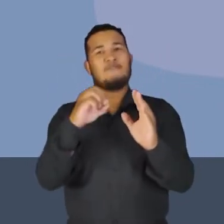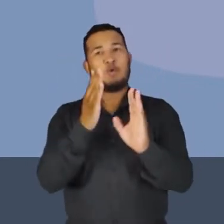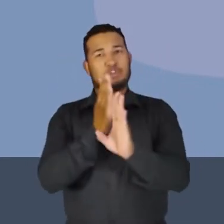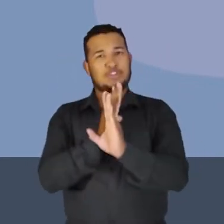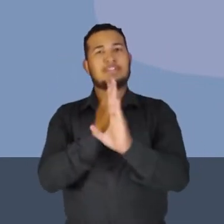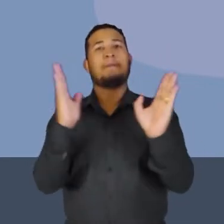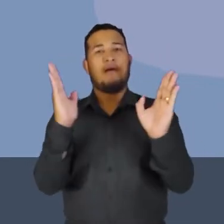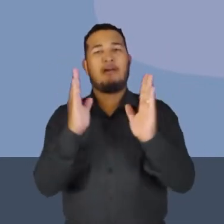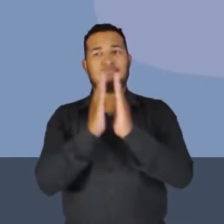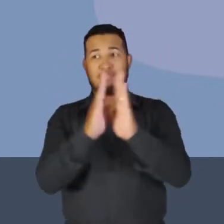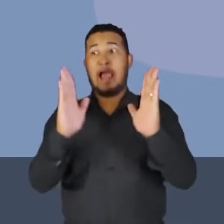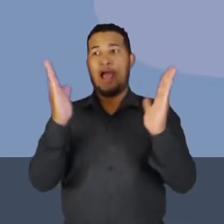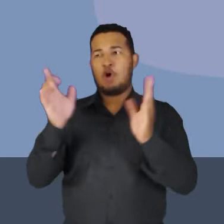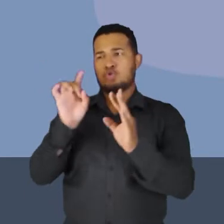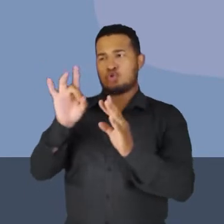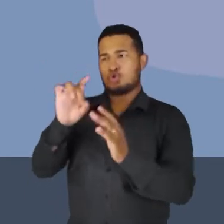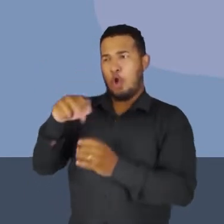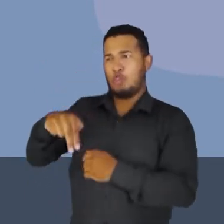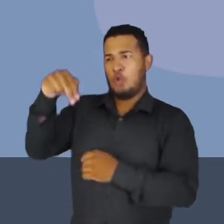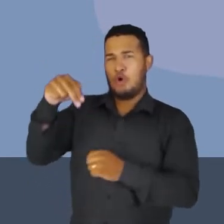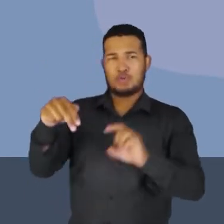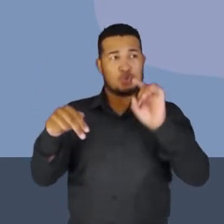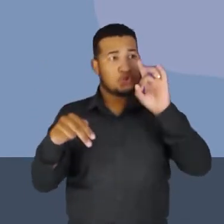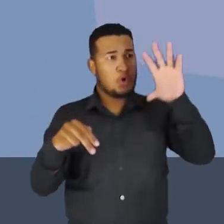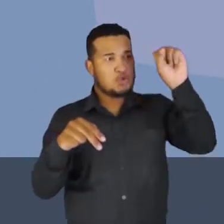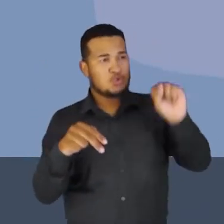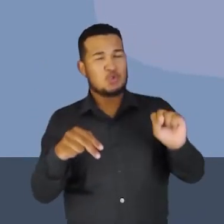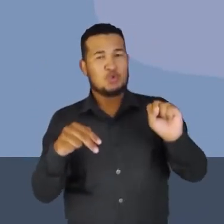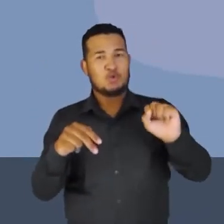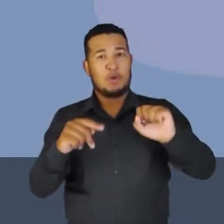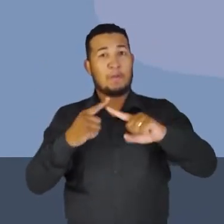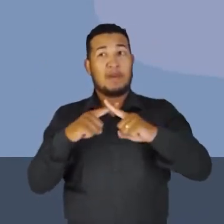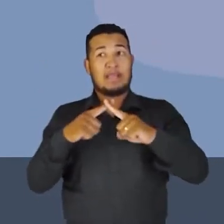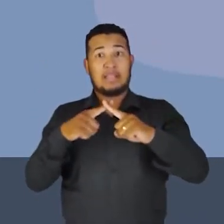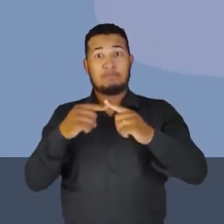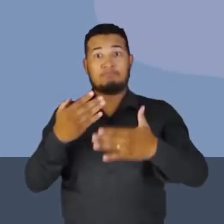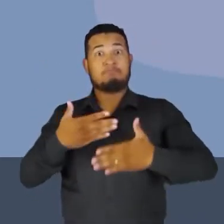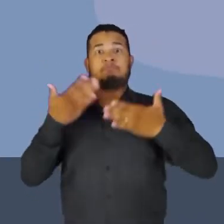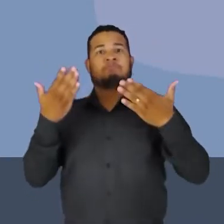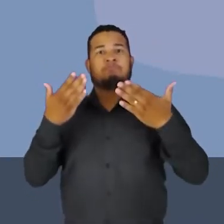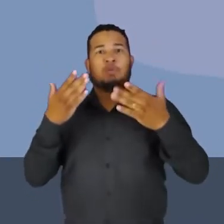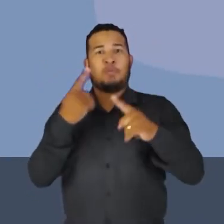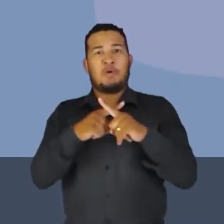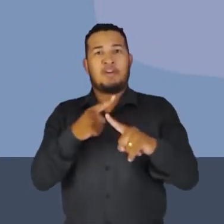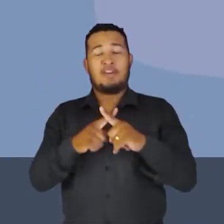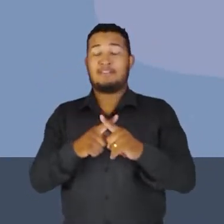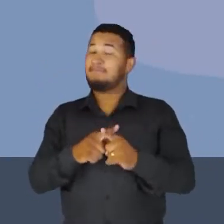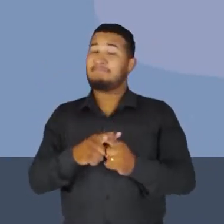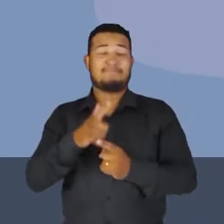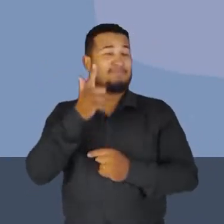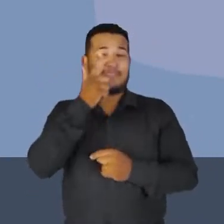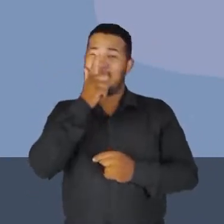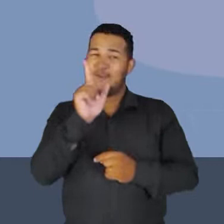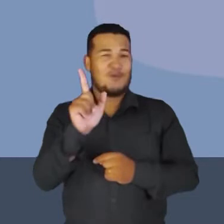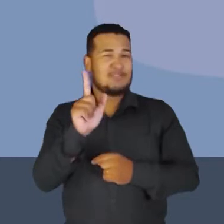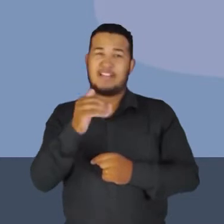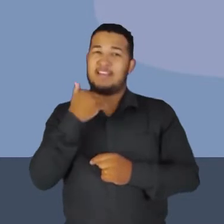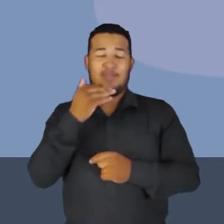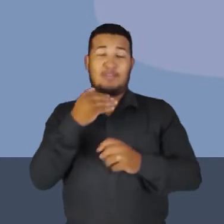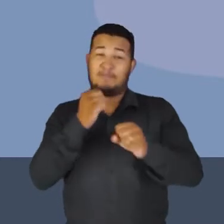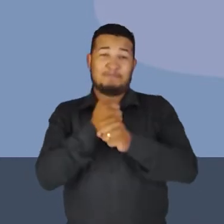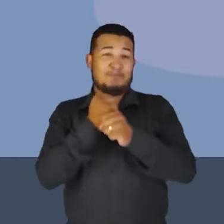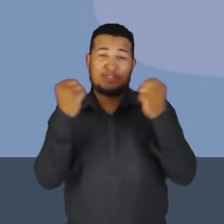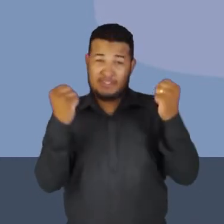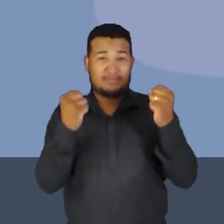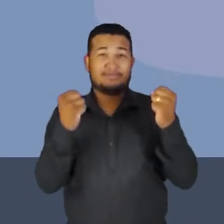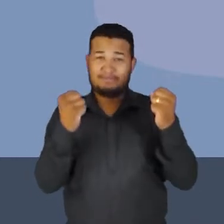Quando você fizesse isso, você iria se assustar, porque você não conseguiria separar esses